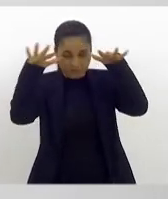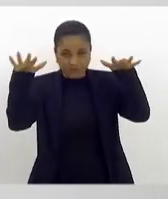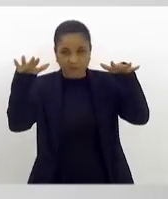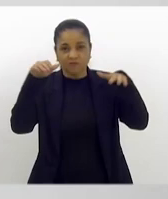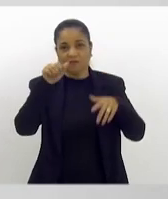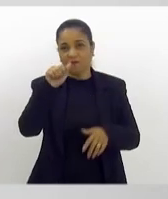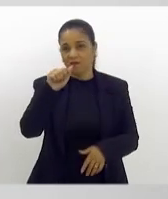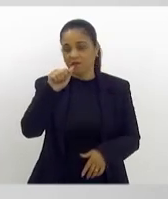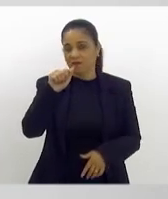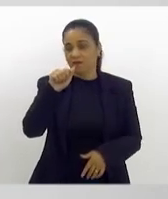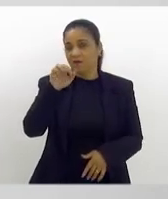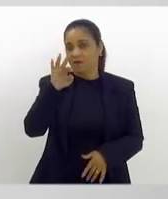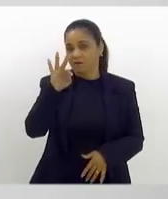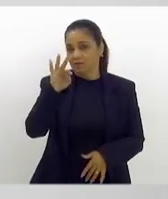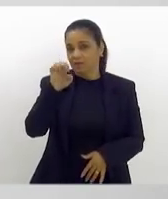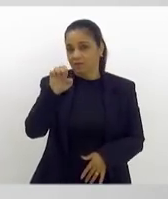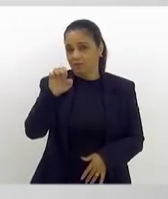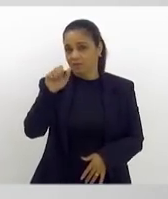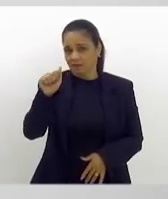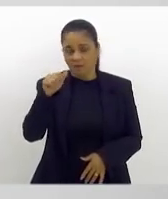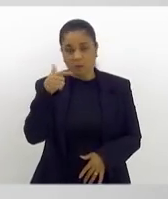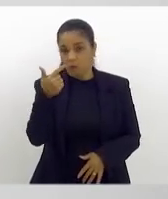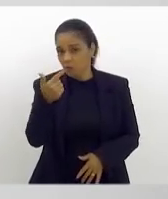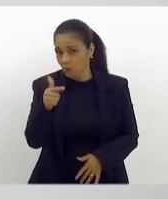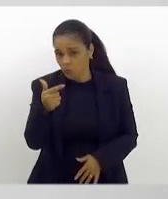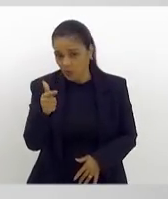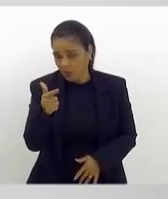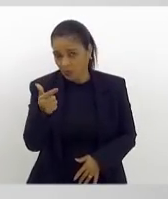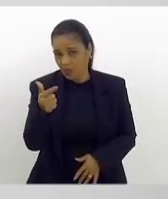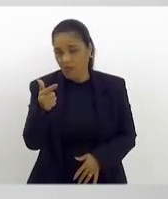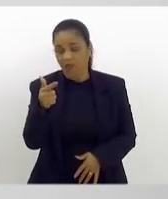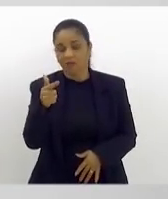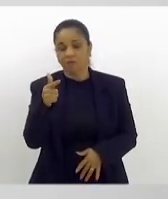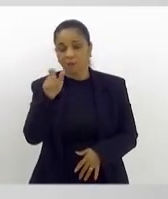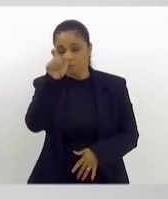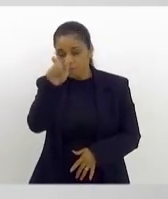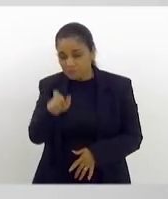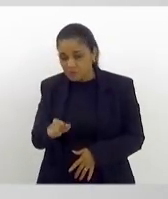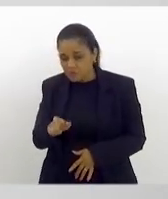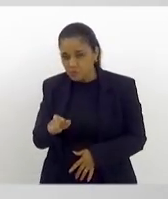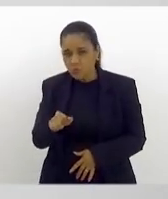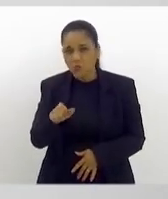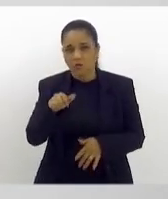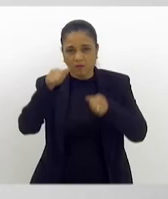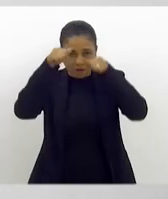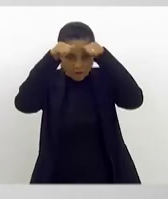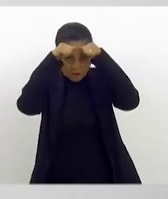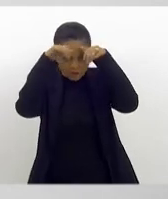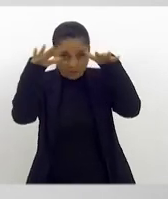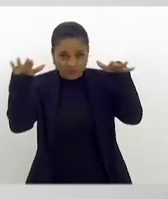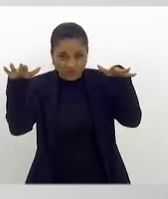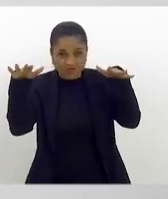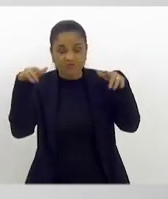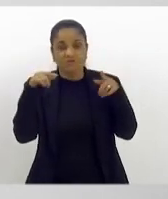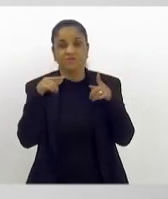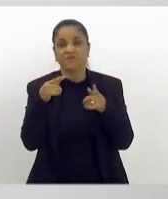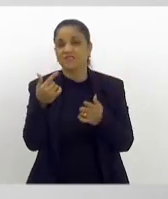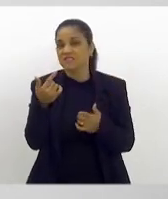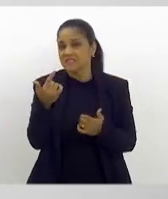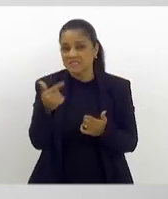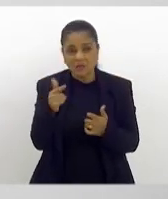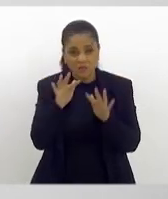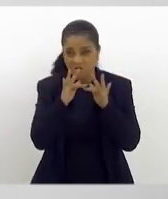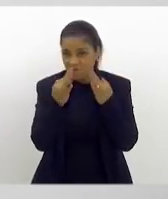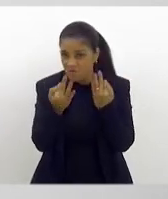Não existe uma pessoa autista sem uma família autista. E a gente gostaria mesmo que houvesse uma